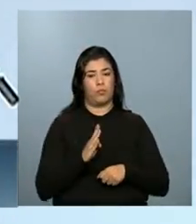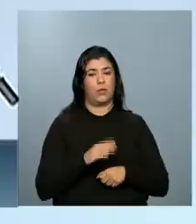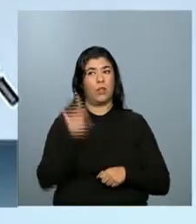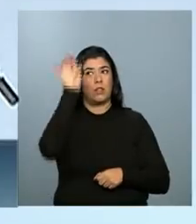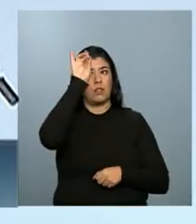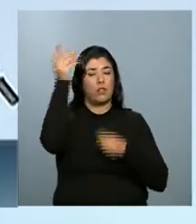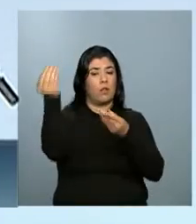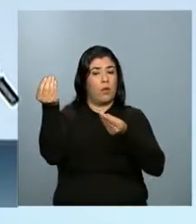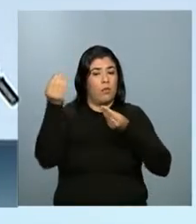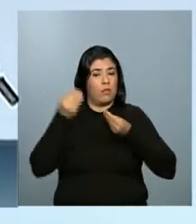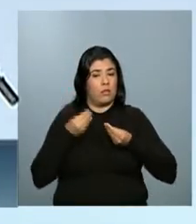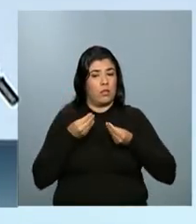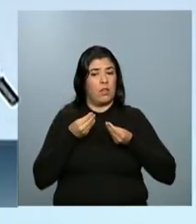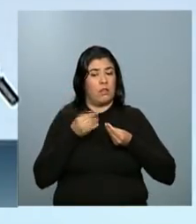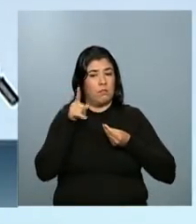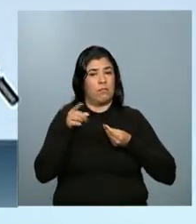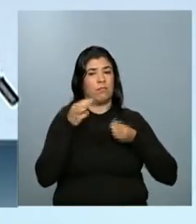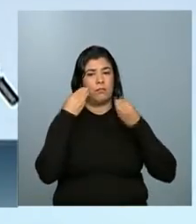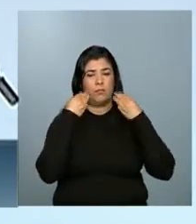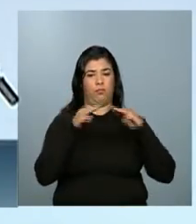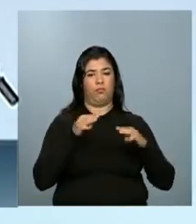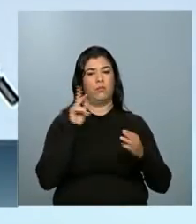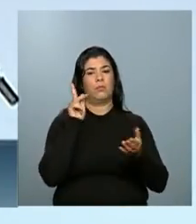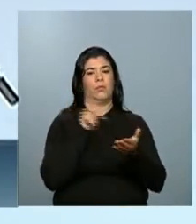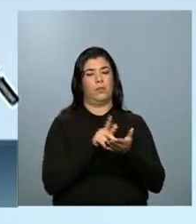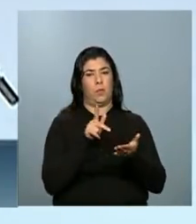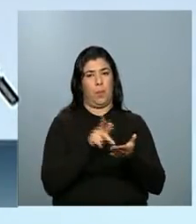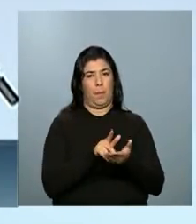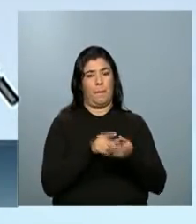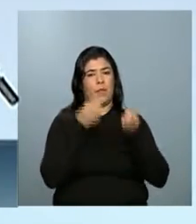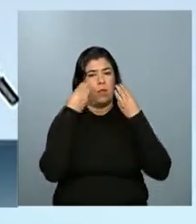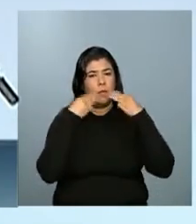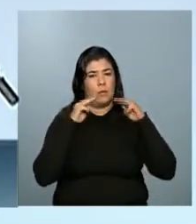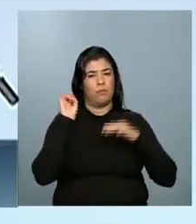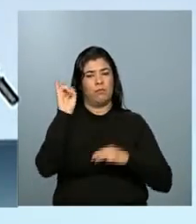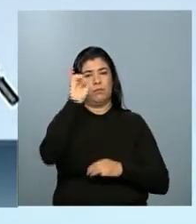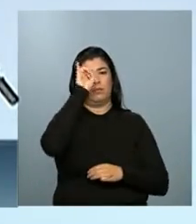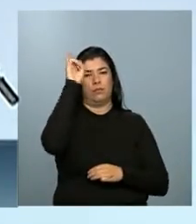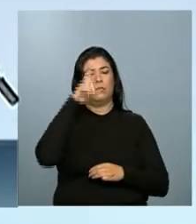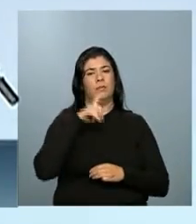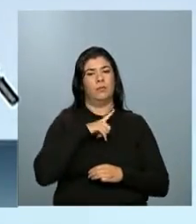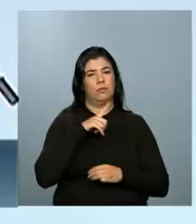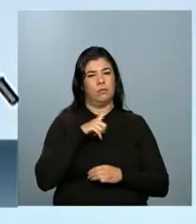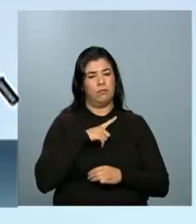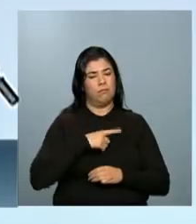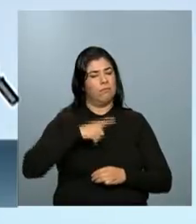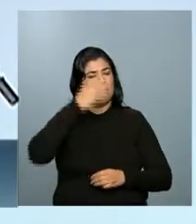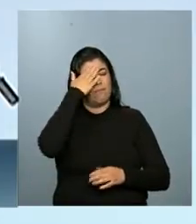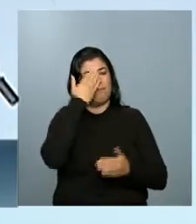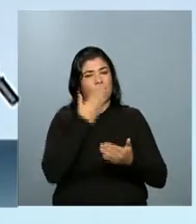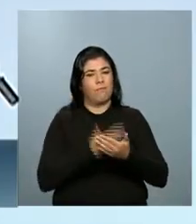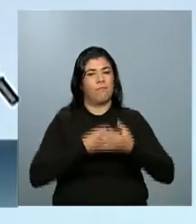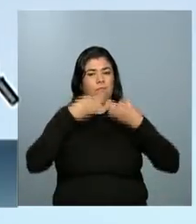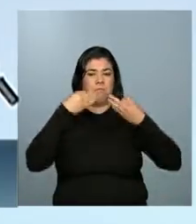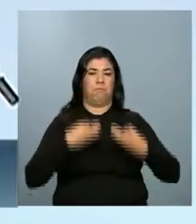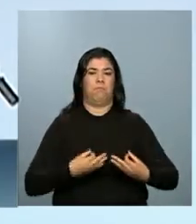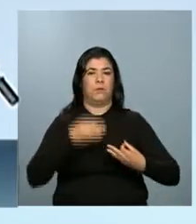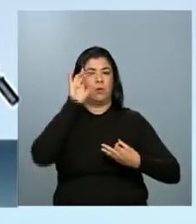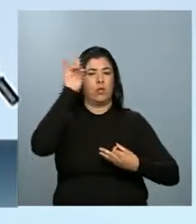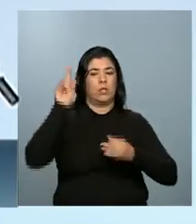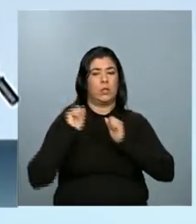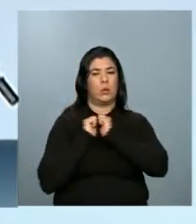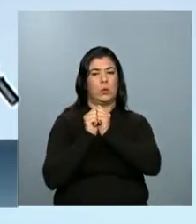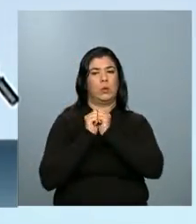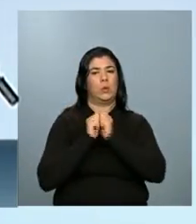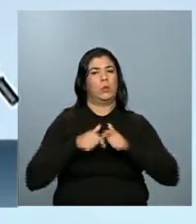Deus nos confia uma missão como essa, missão tão importante, eu tenho certeza que Ele está do